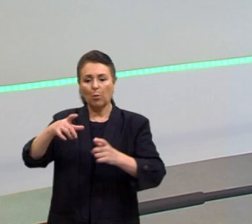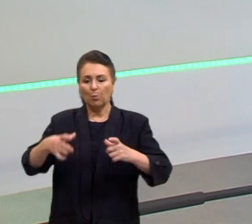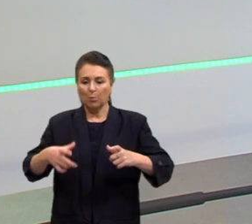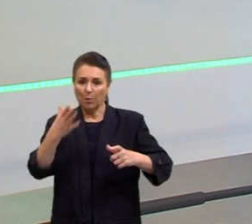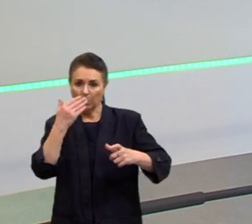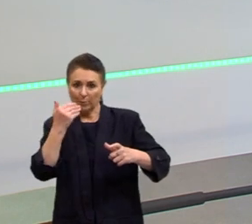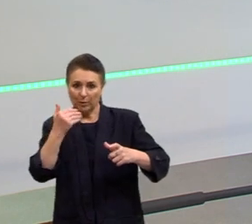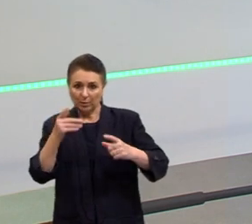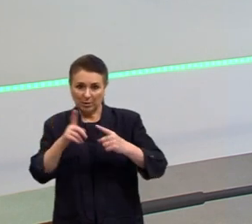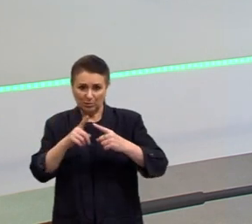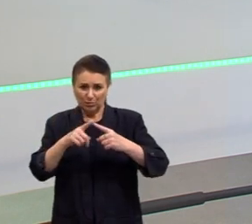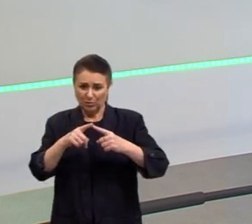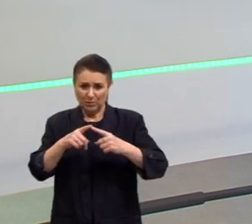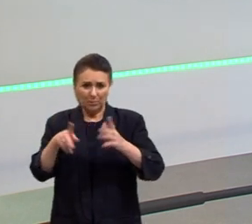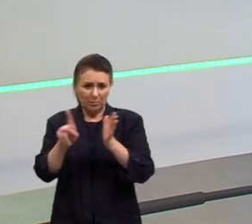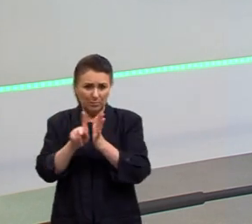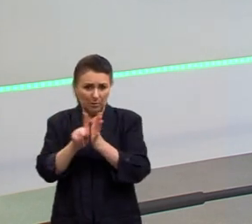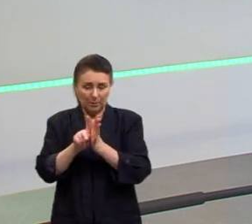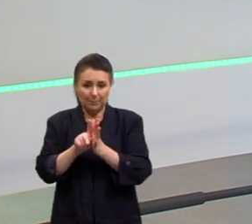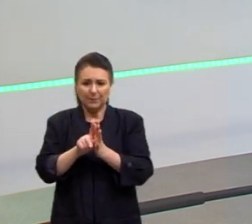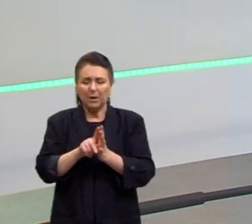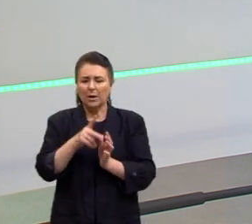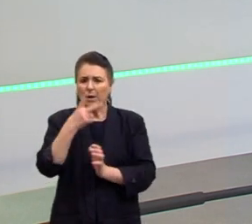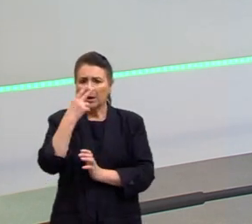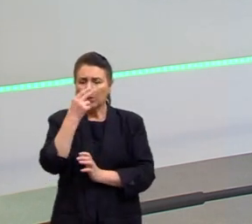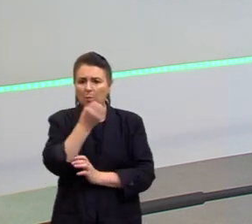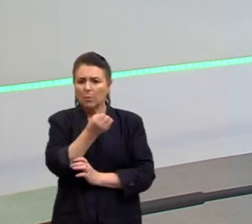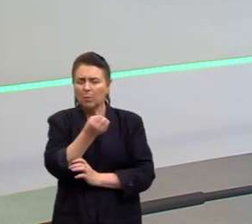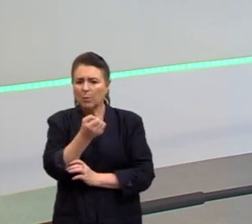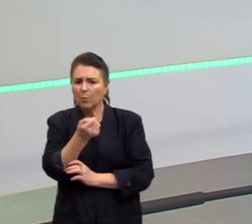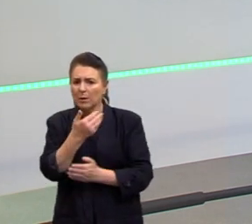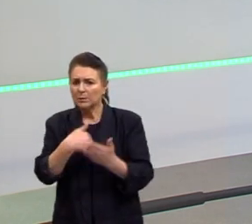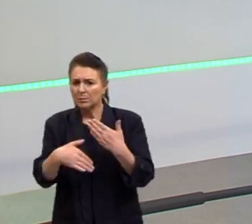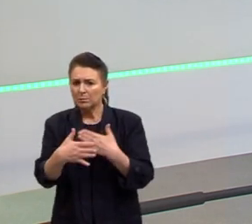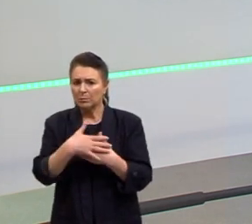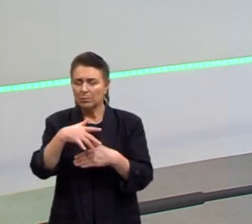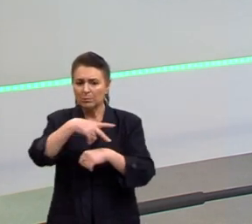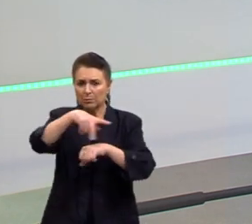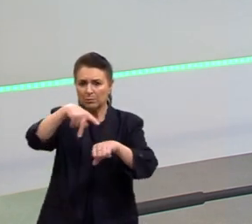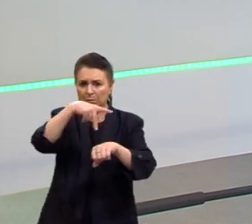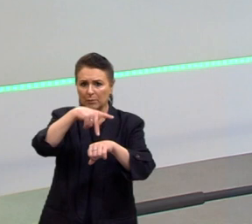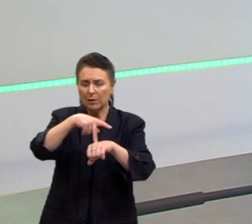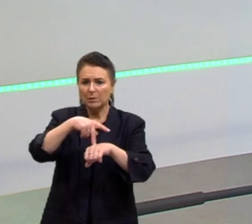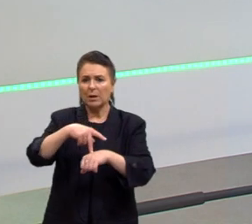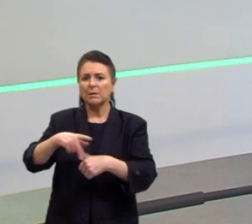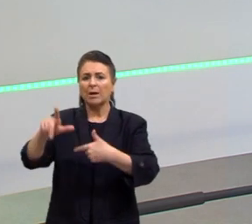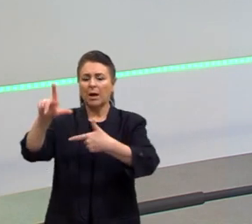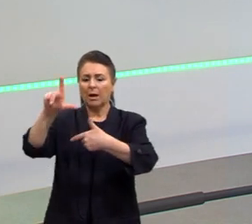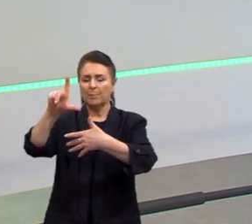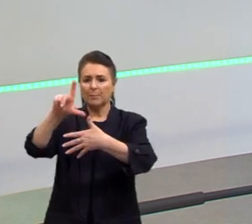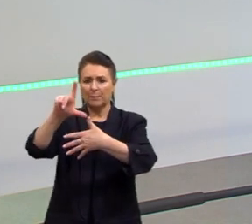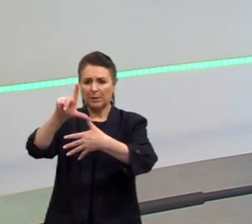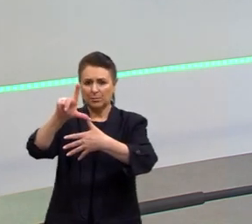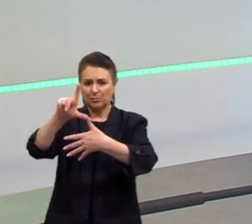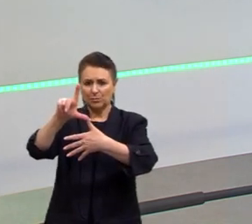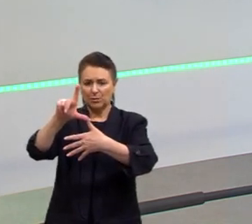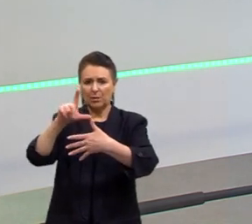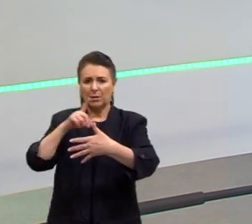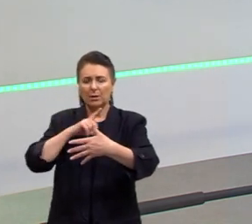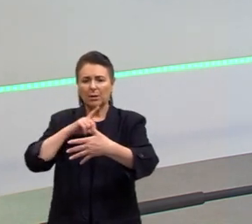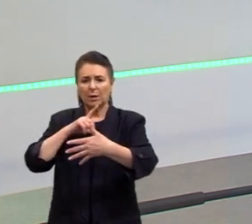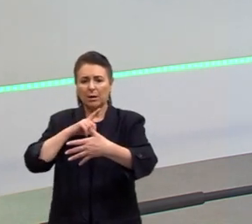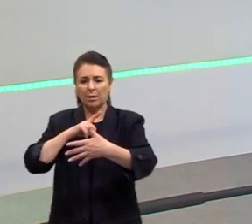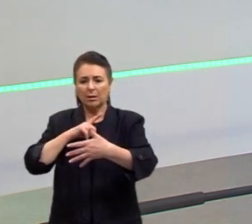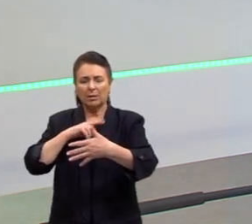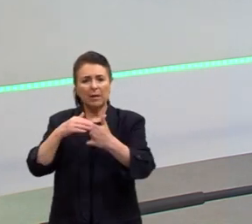maioria dos países da América Latina, vou falar latina porque, nesse caso, inclui até o